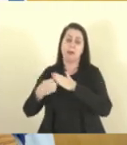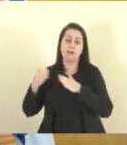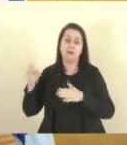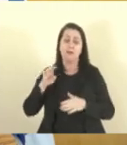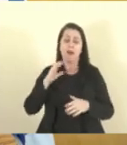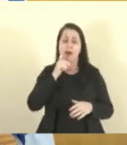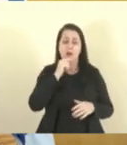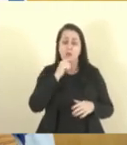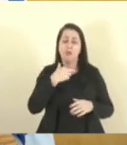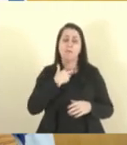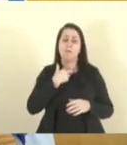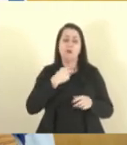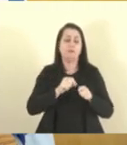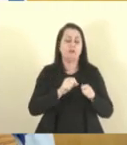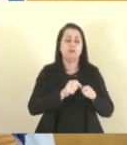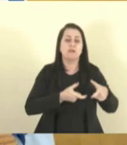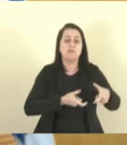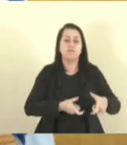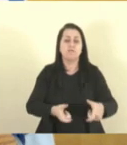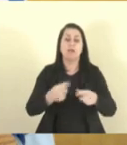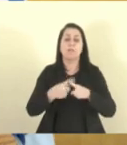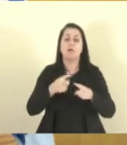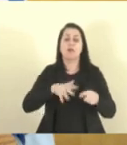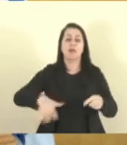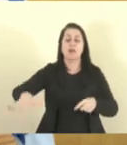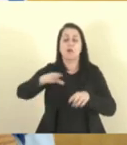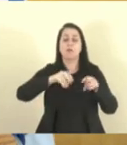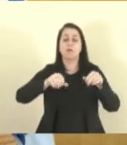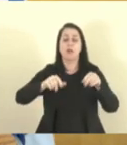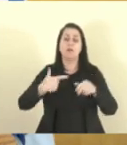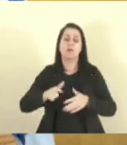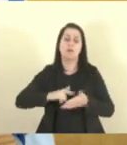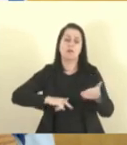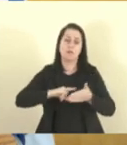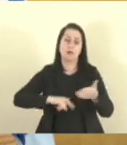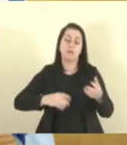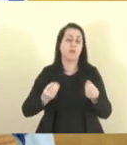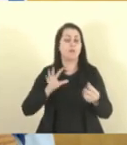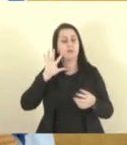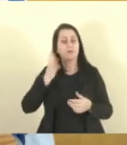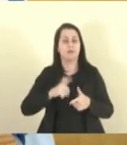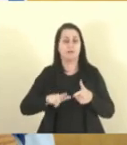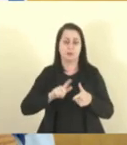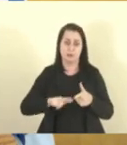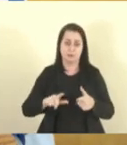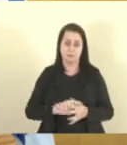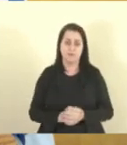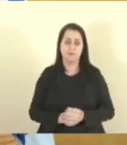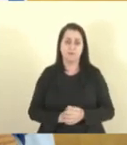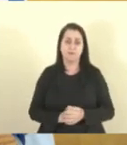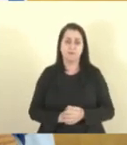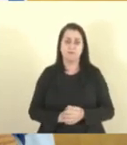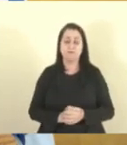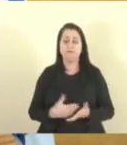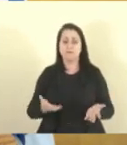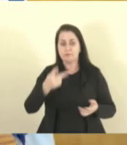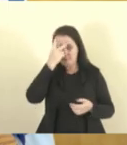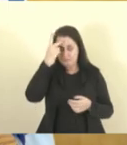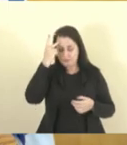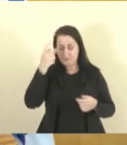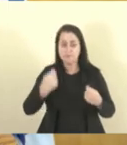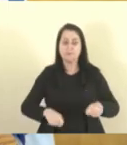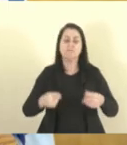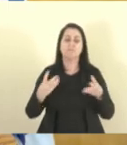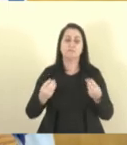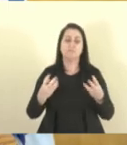loteamento é irregular. E aí, como é que resolve esse problema? Então, as pessoas têm que tomar muito cuidado